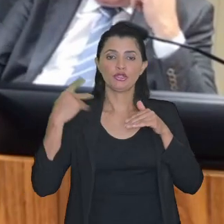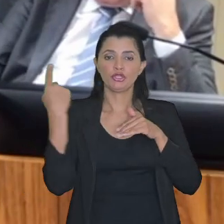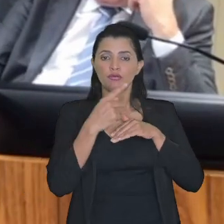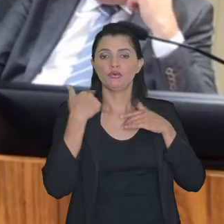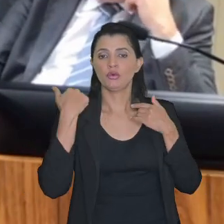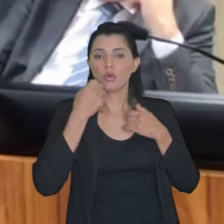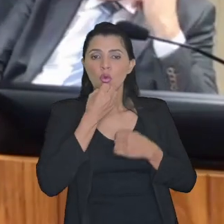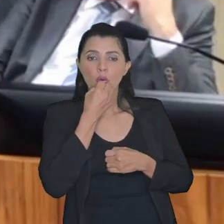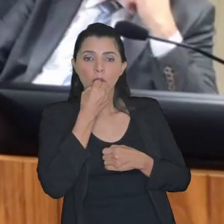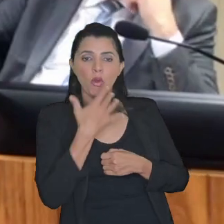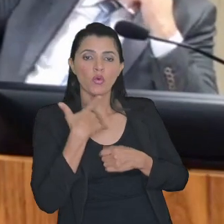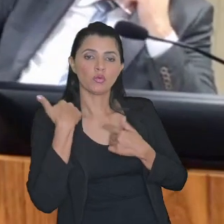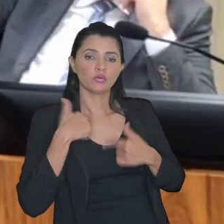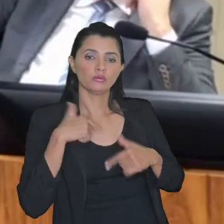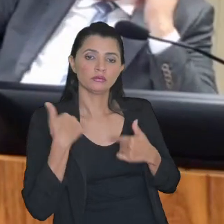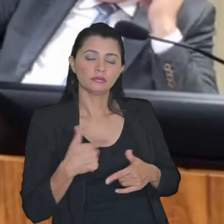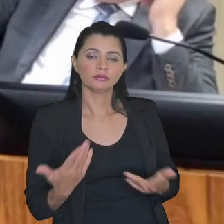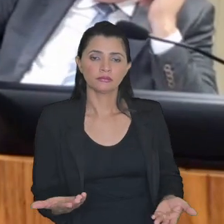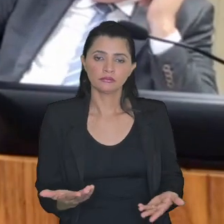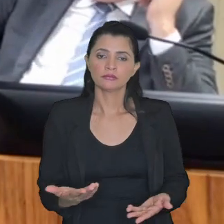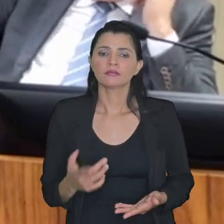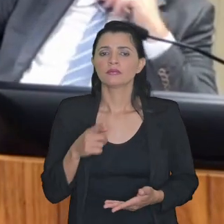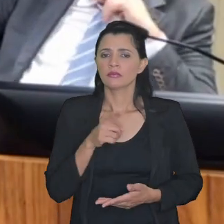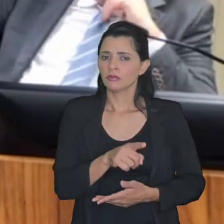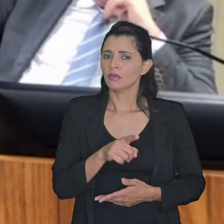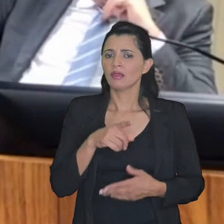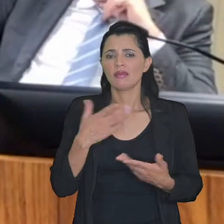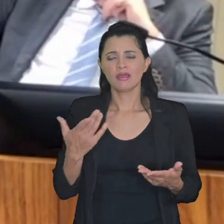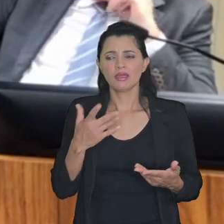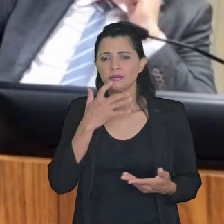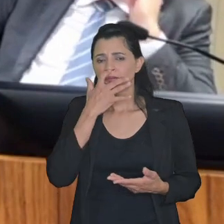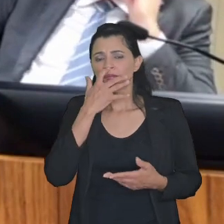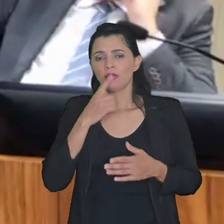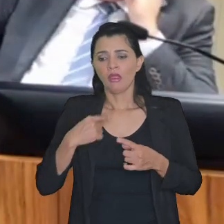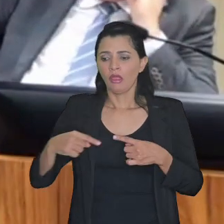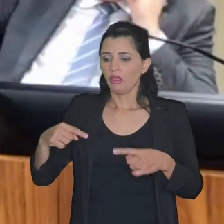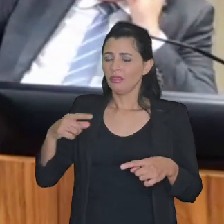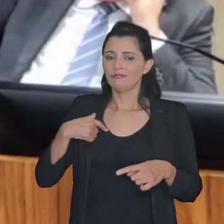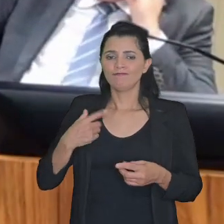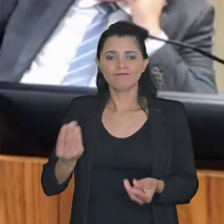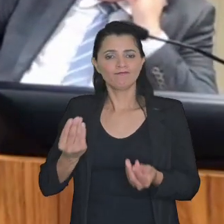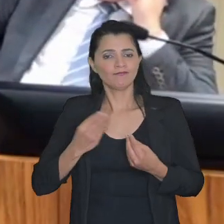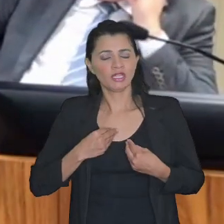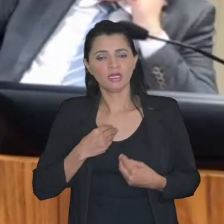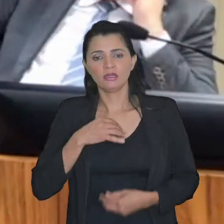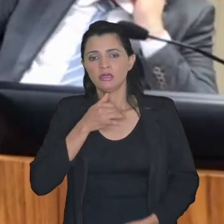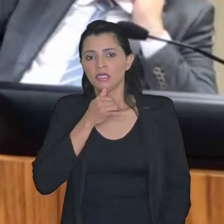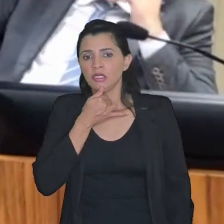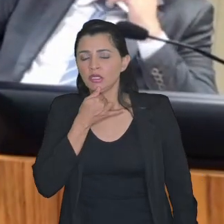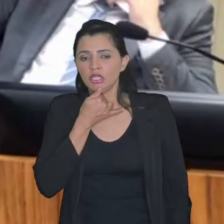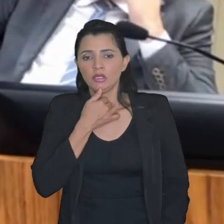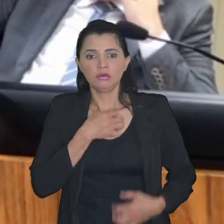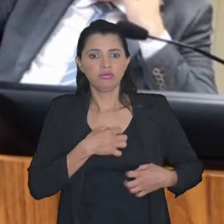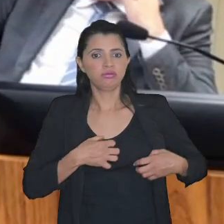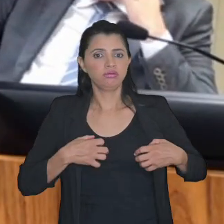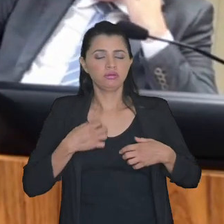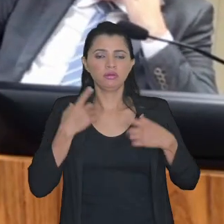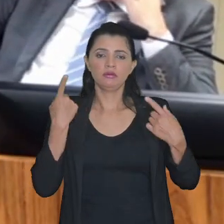com um bom trabalho esse é um deságio que me causa um desconforto profundo embora eu seja